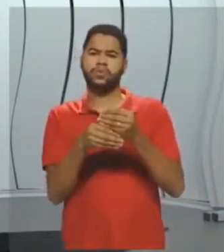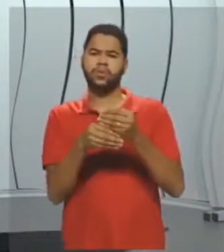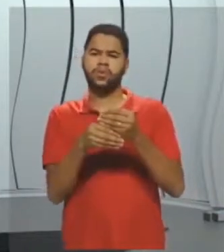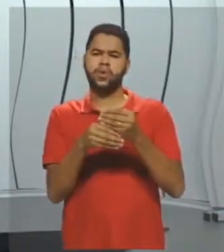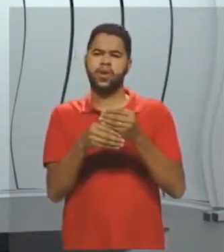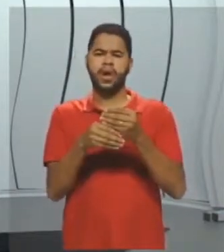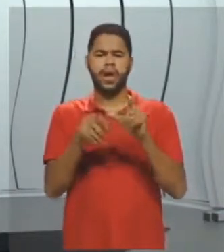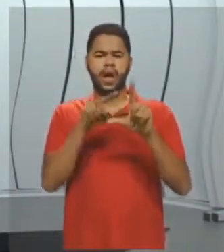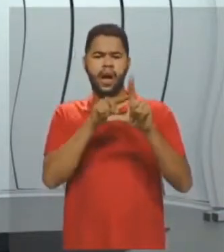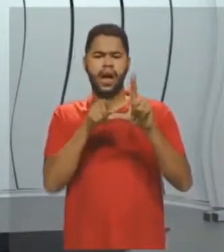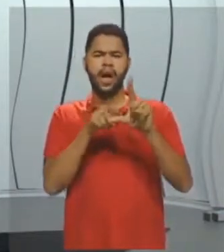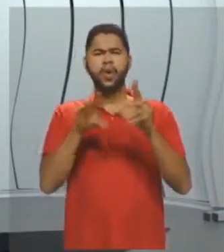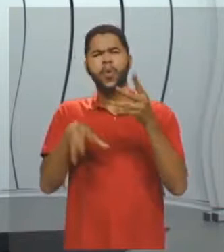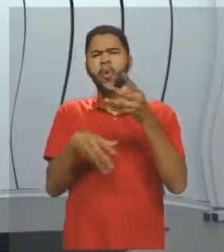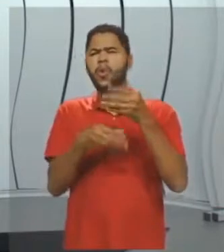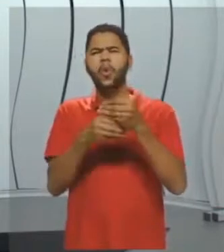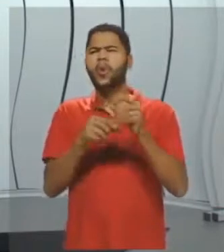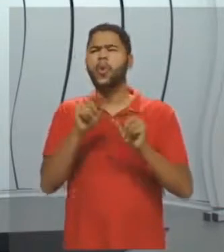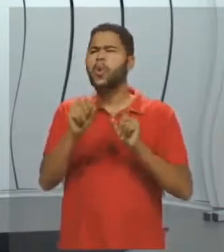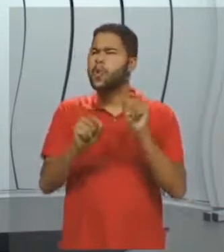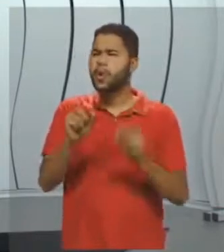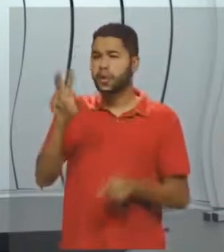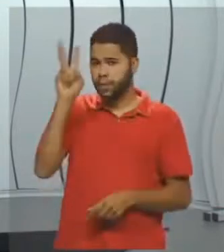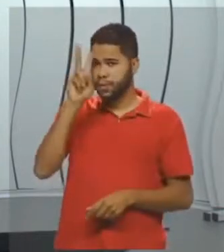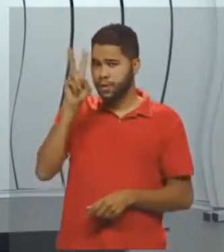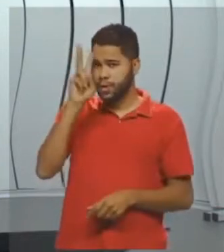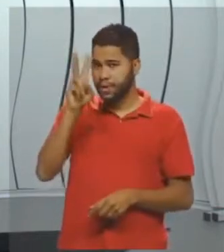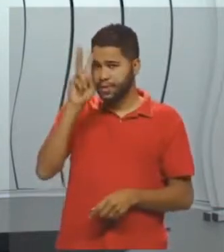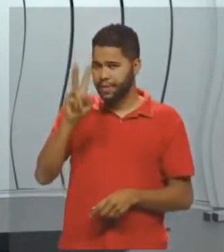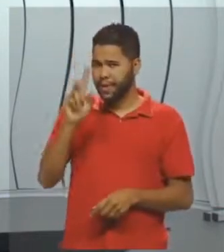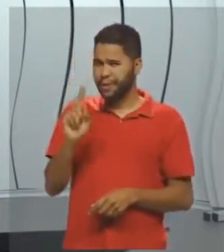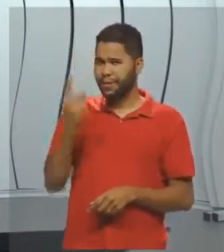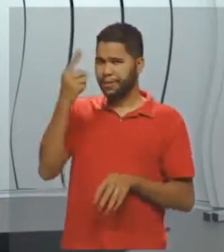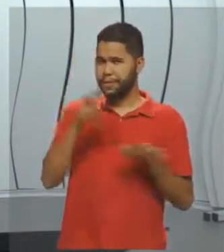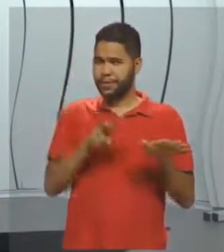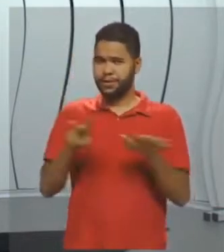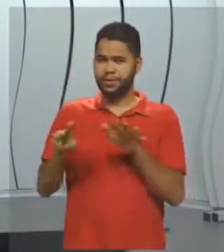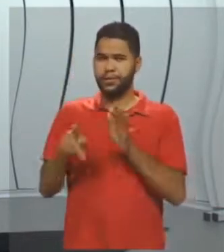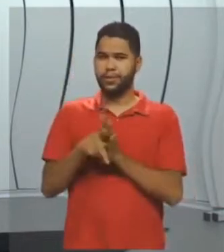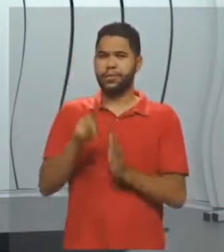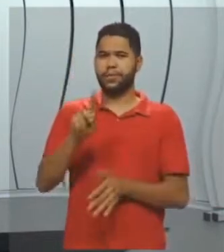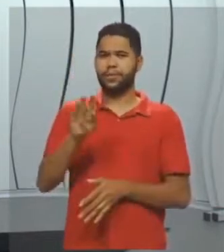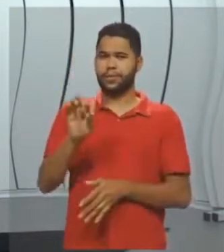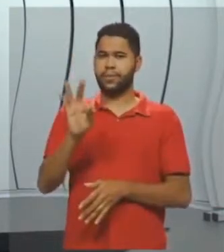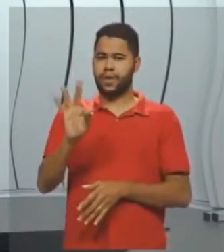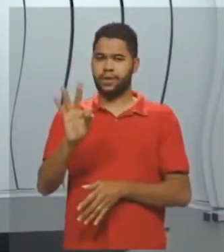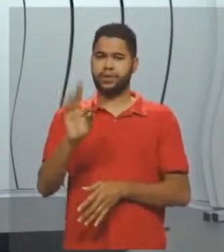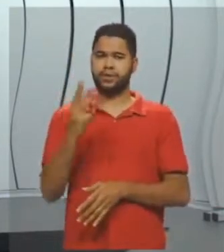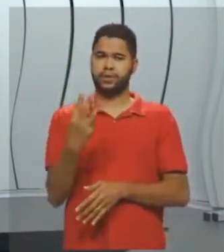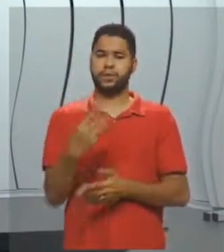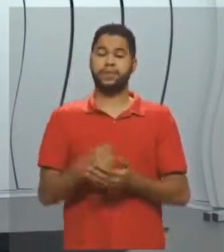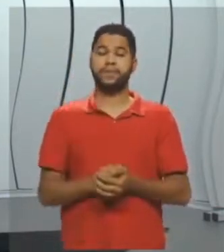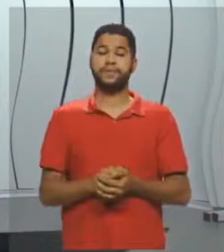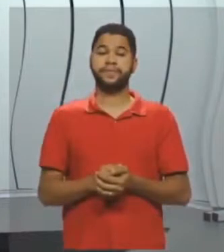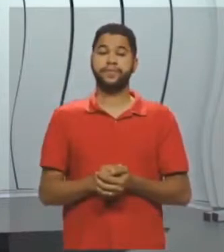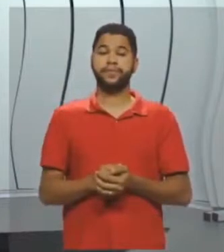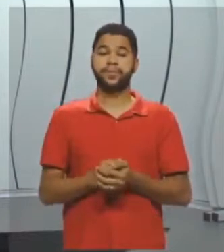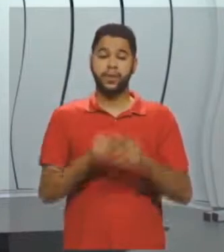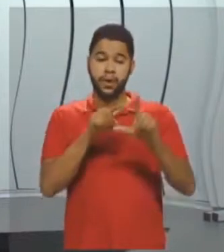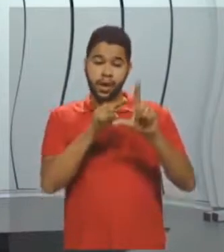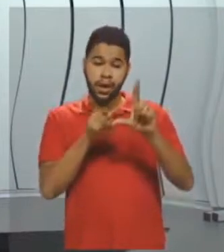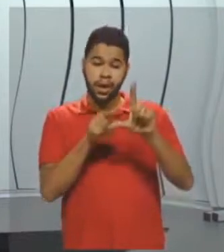são ângulos complementares mesmo? Relembrando a nossa primeira semana do PET 3. Ângulos